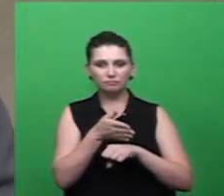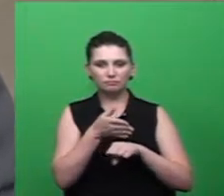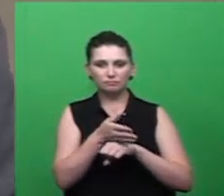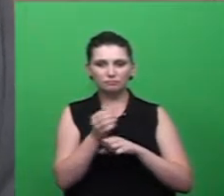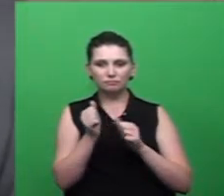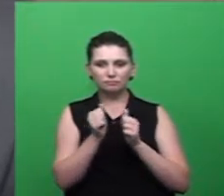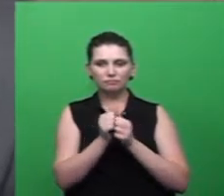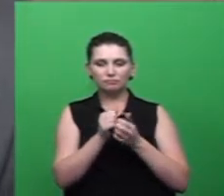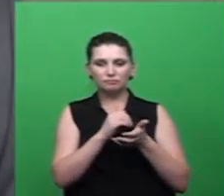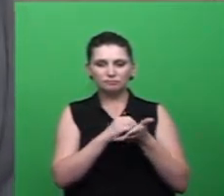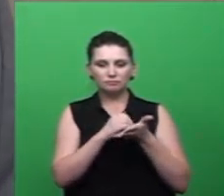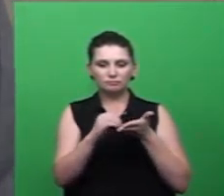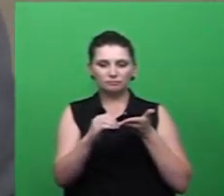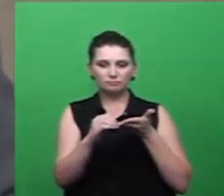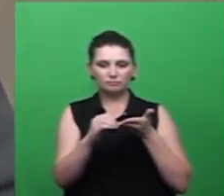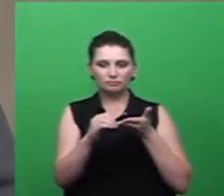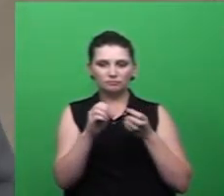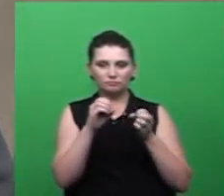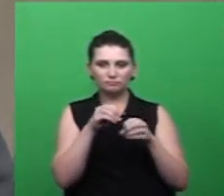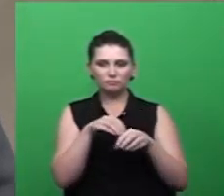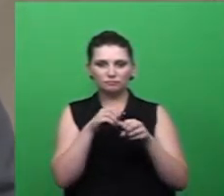a secretária Rose, aqui representada,